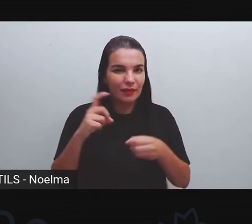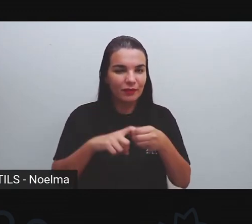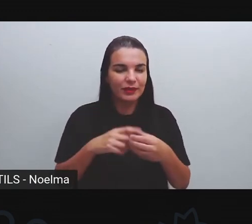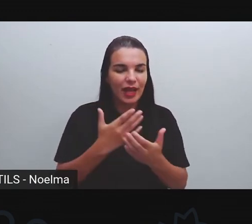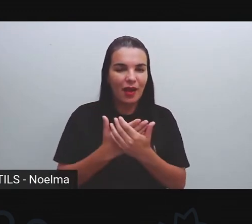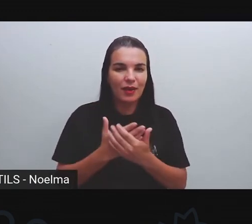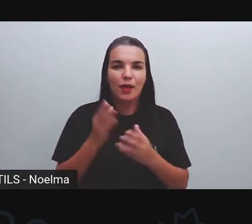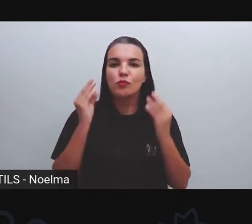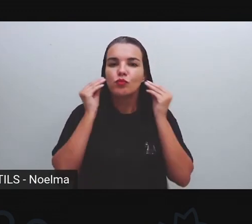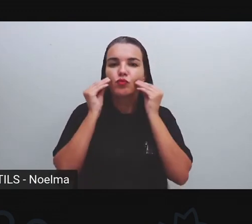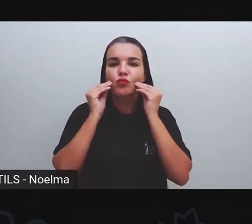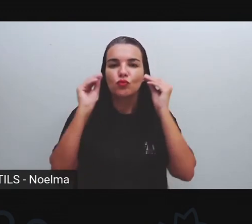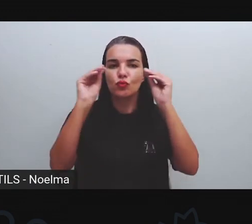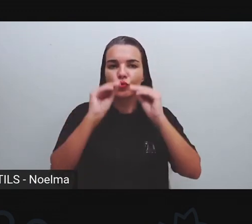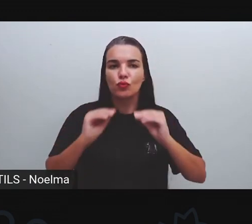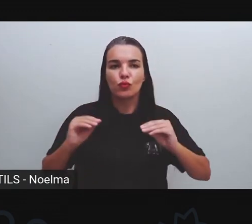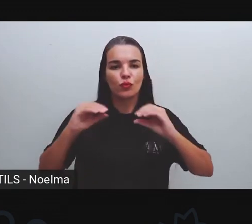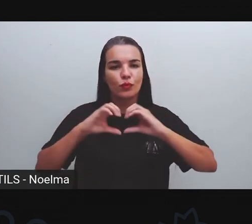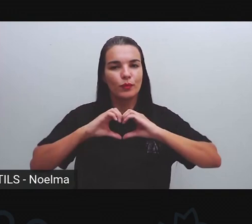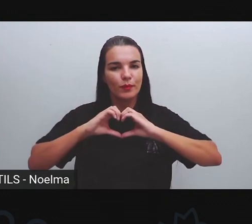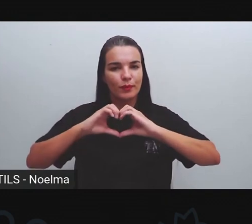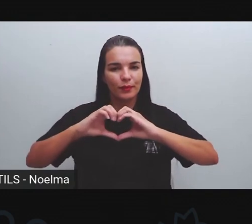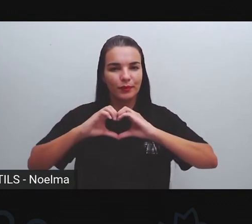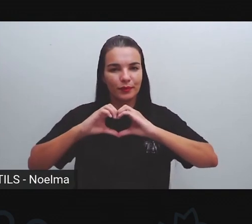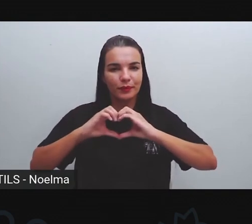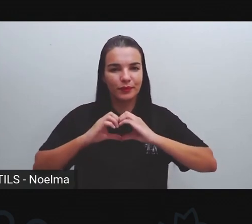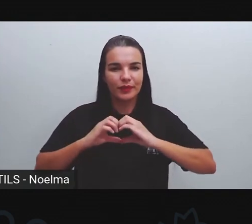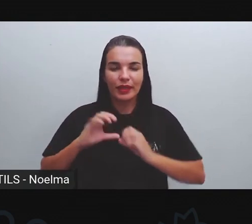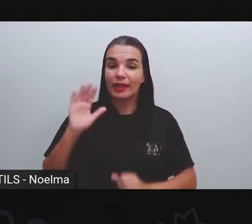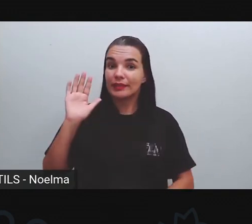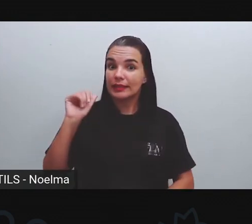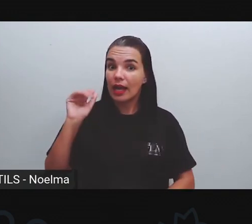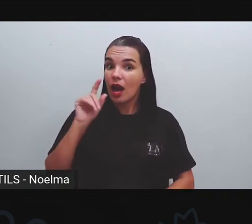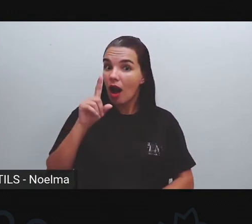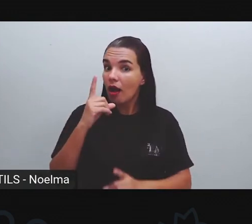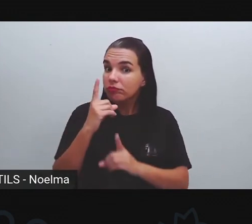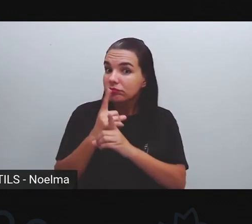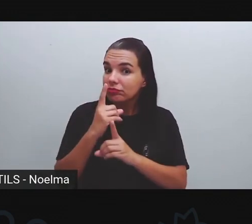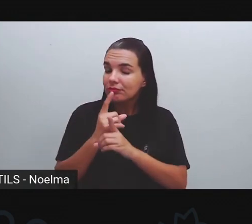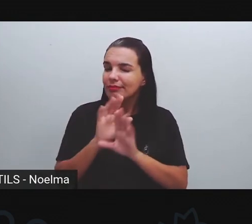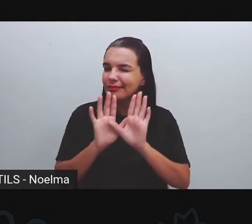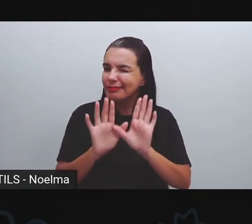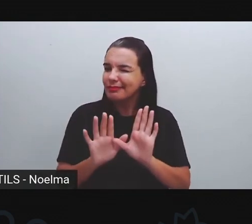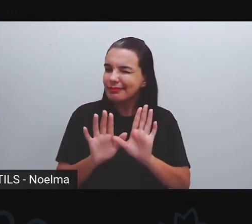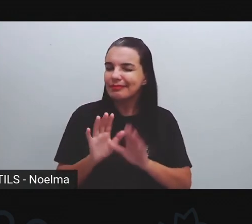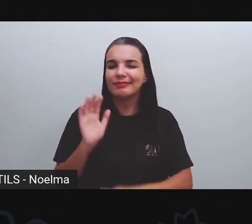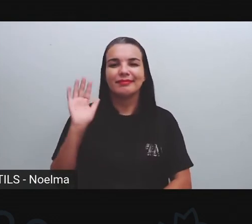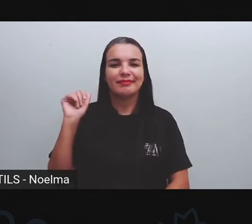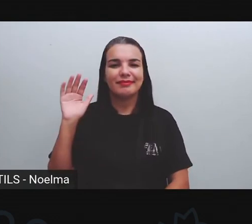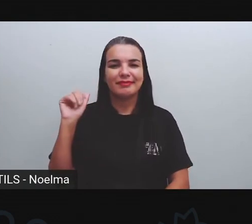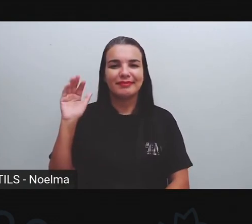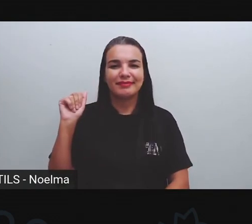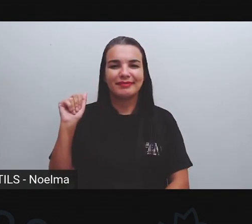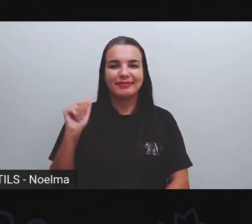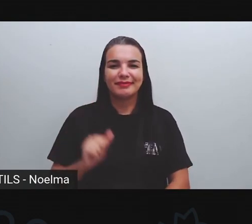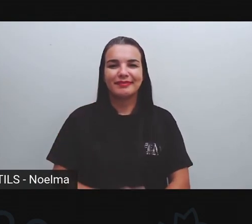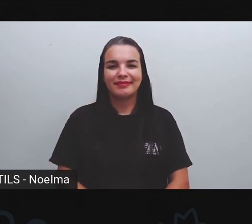mais uma aula. Beijo no coração de cada um de vocês e eu encontro vocês lá, tá bem? Tchau, tchau!